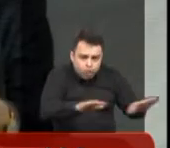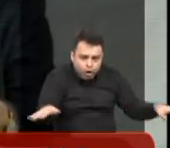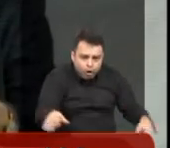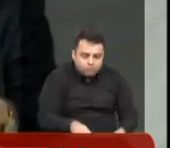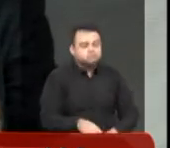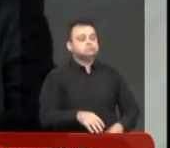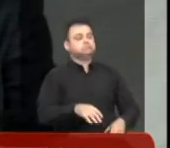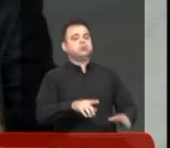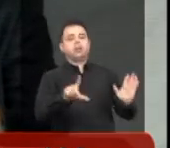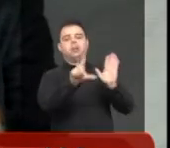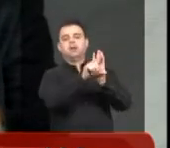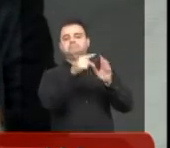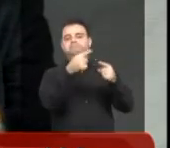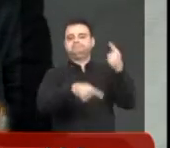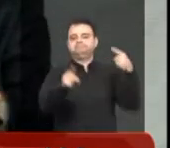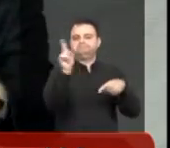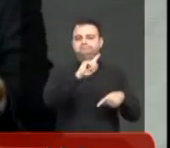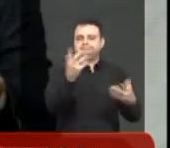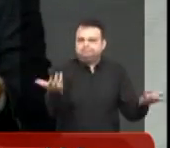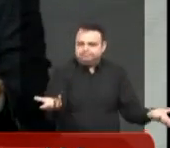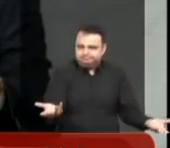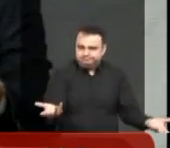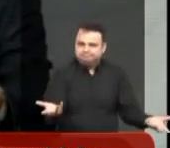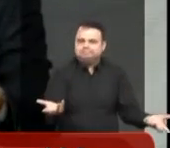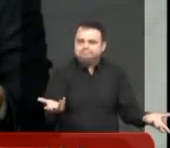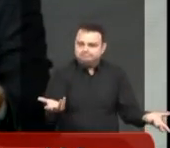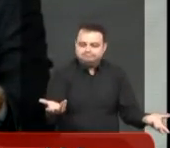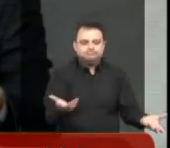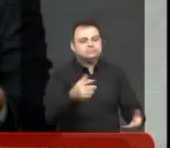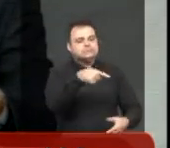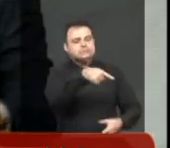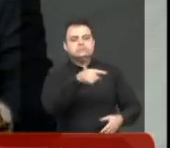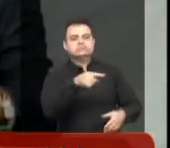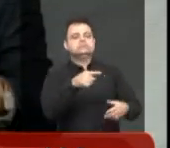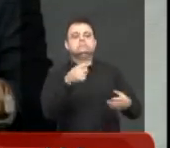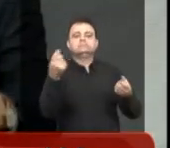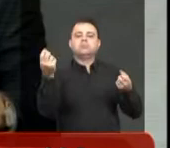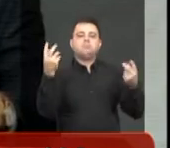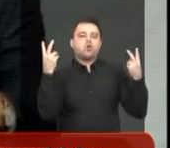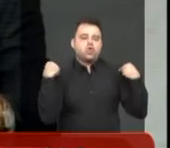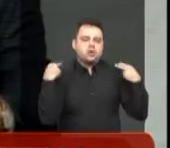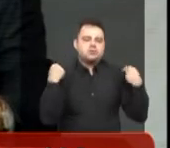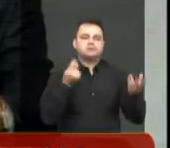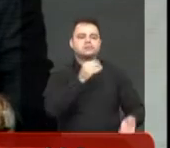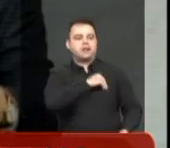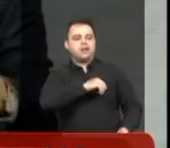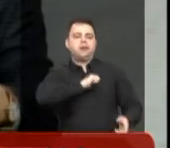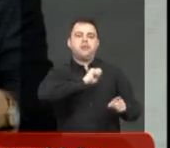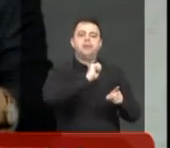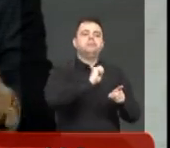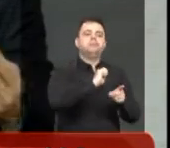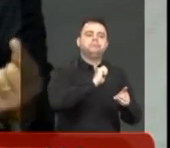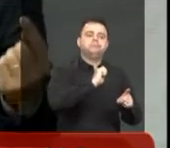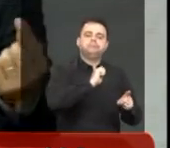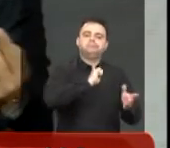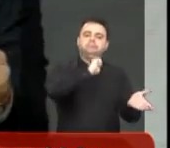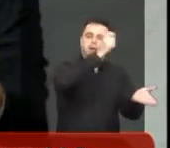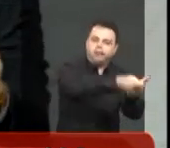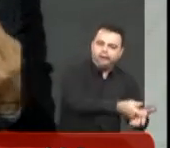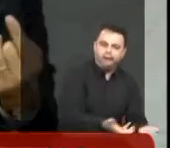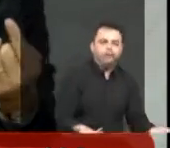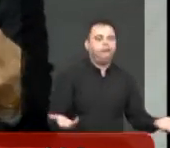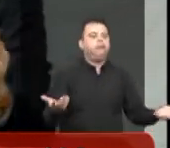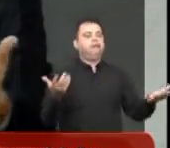município, isso pode gerar improbidade. Como que o município vai manter um veículo, vai custear o motorista combustível para esse